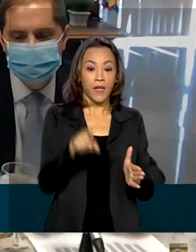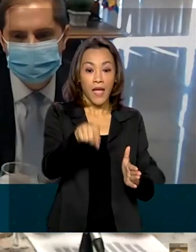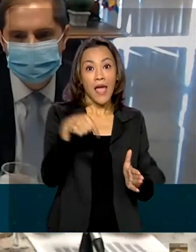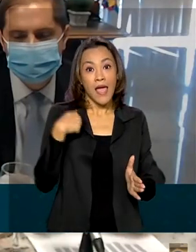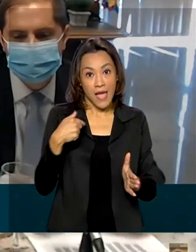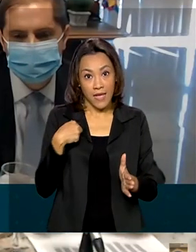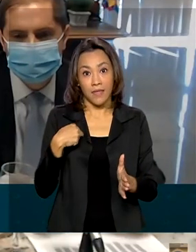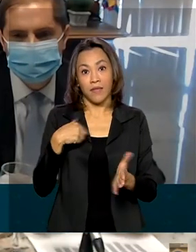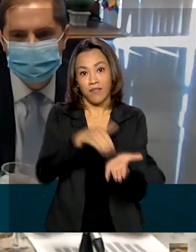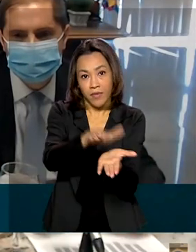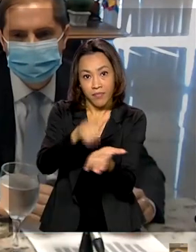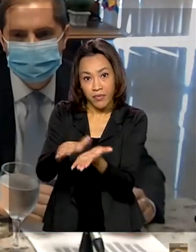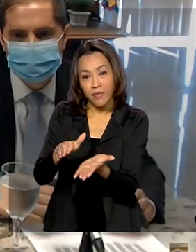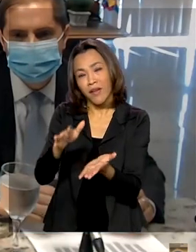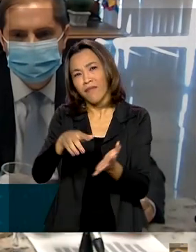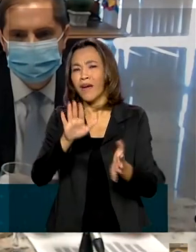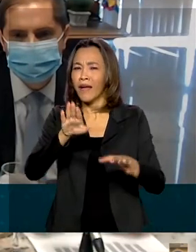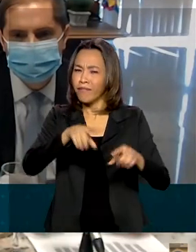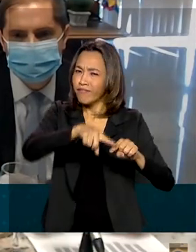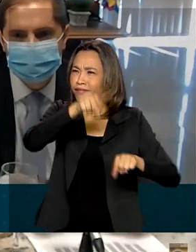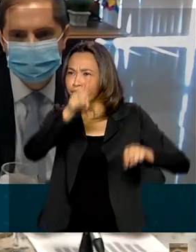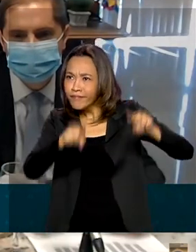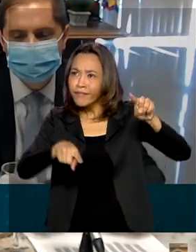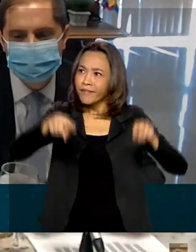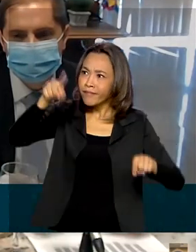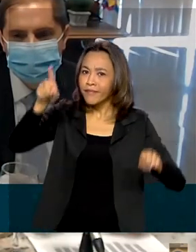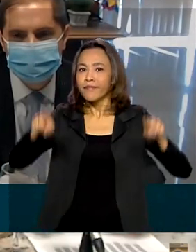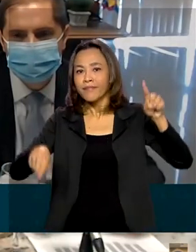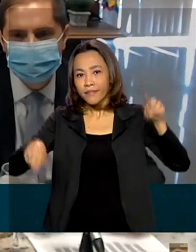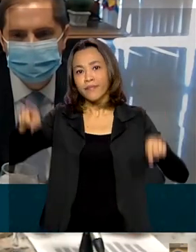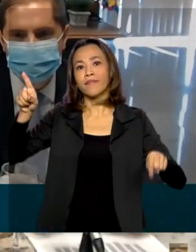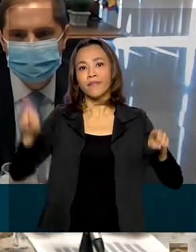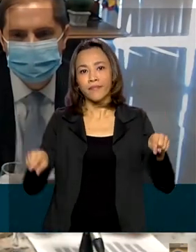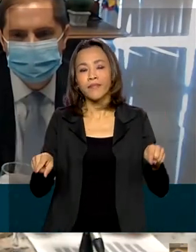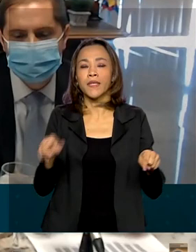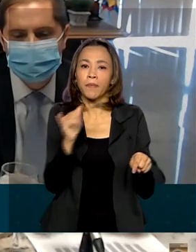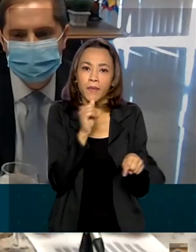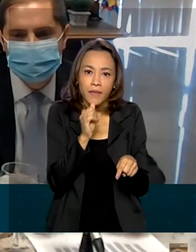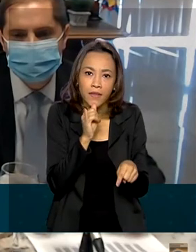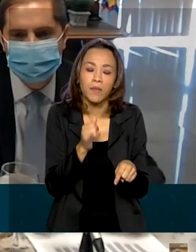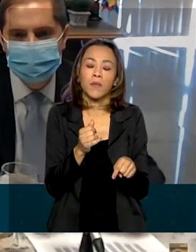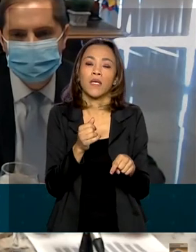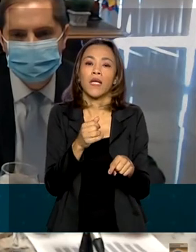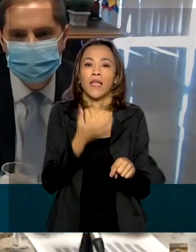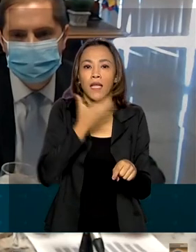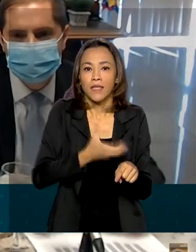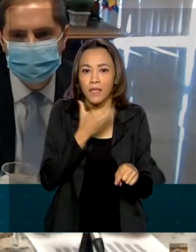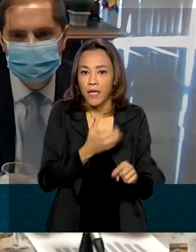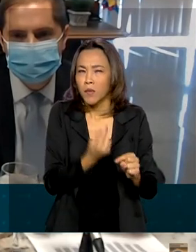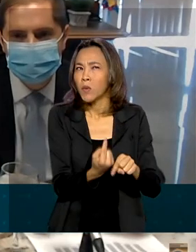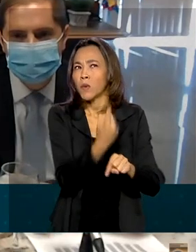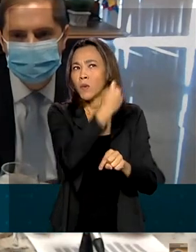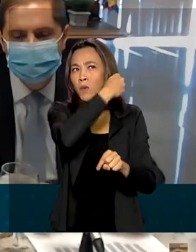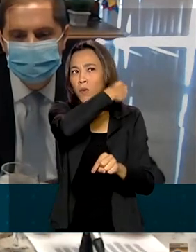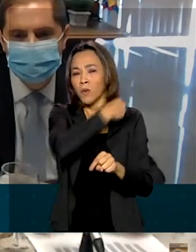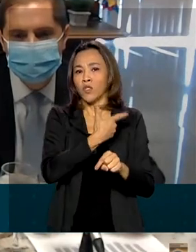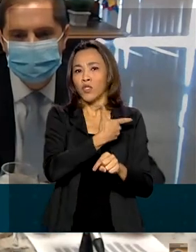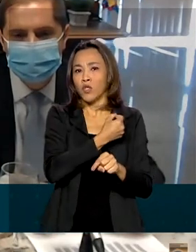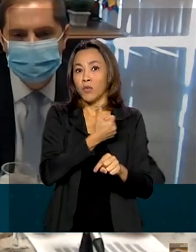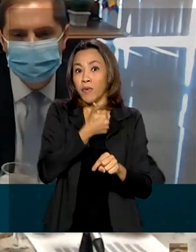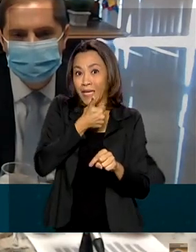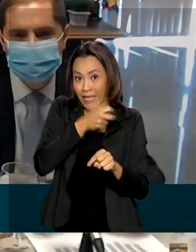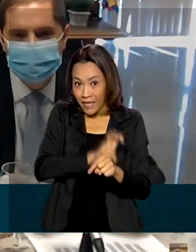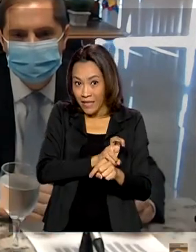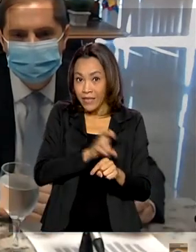sazonais. Então, vamos comparar, por exemplo, com dezembro de 2015, quando o PIB